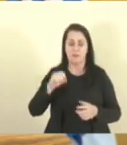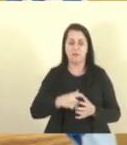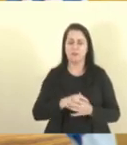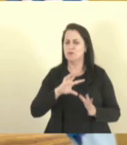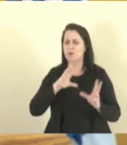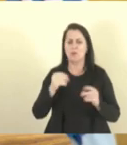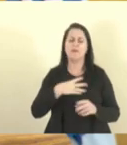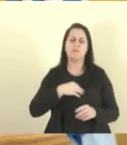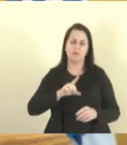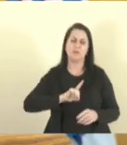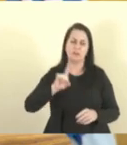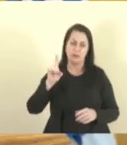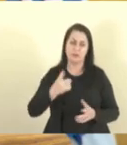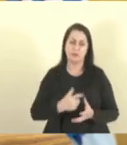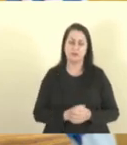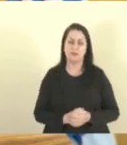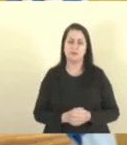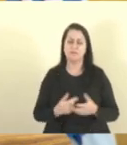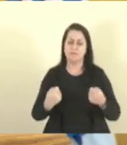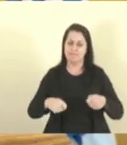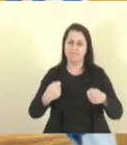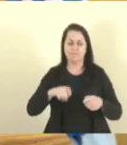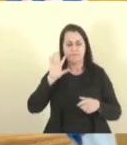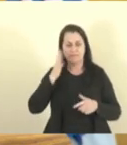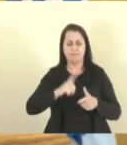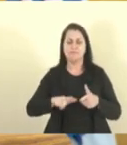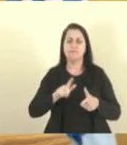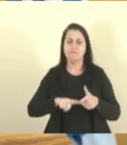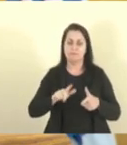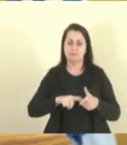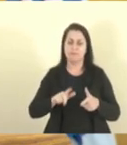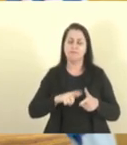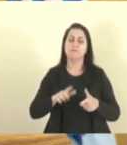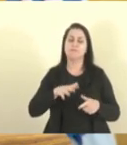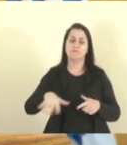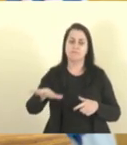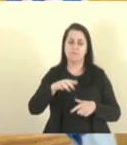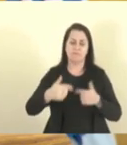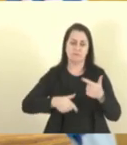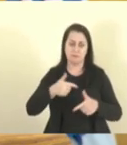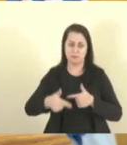Deus, vamos resolver o problema dos 500 efetivos,